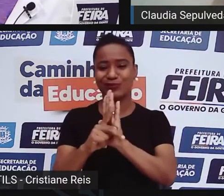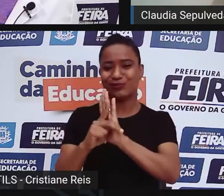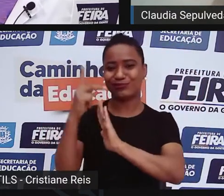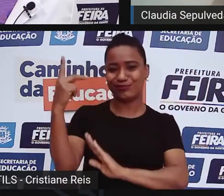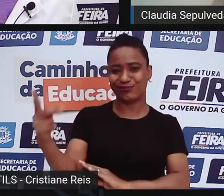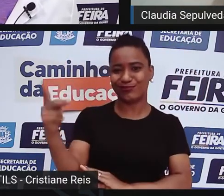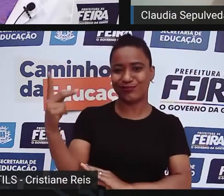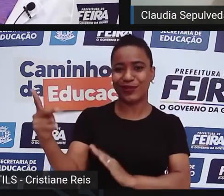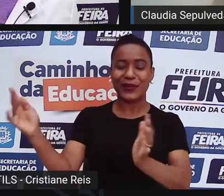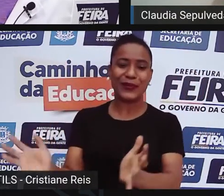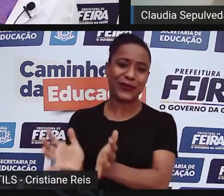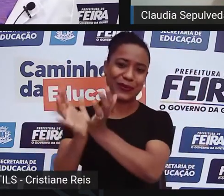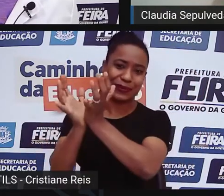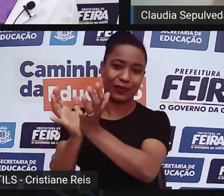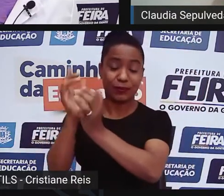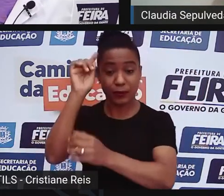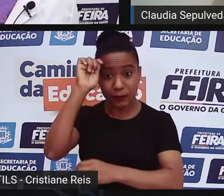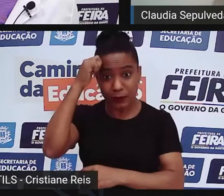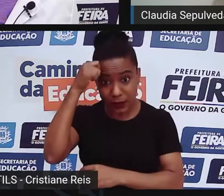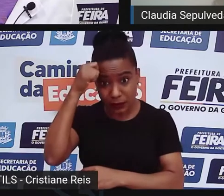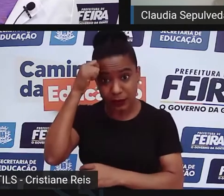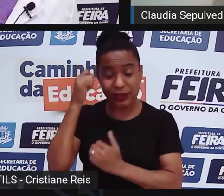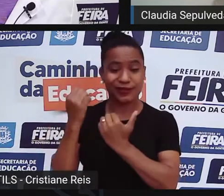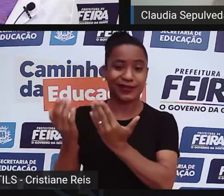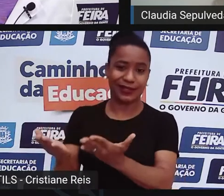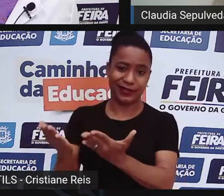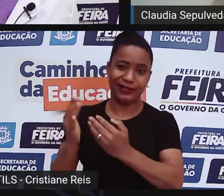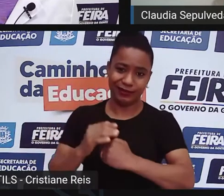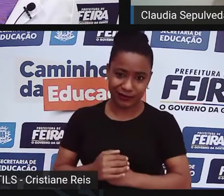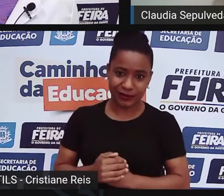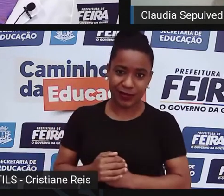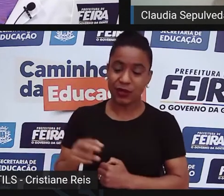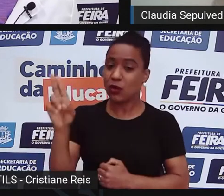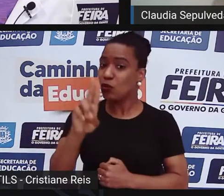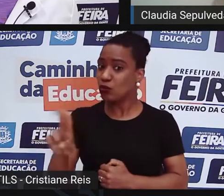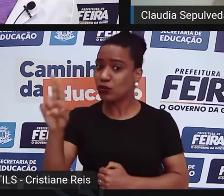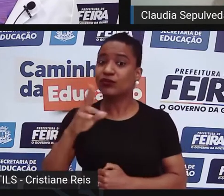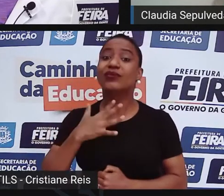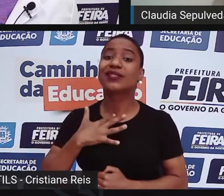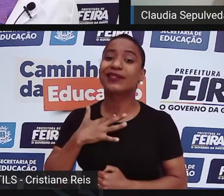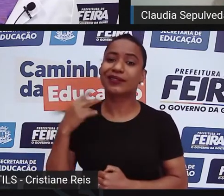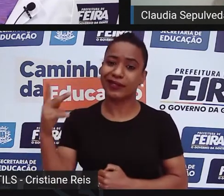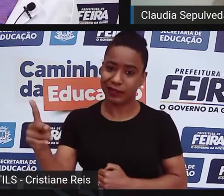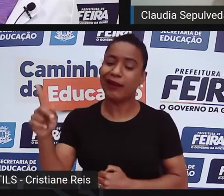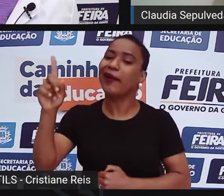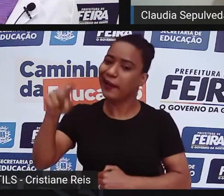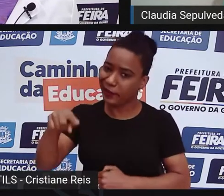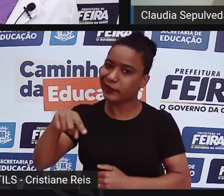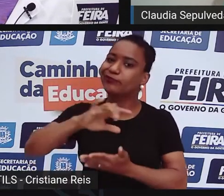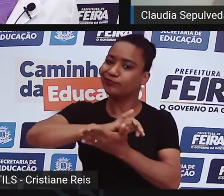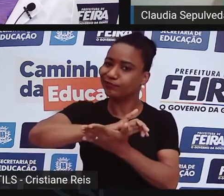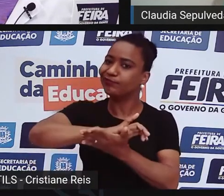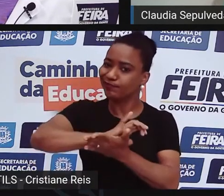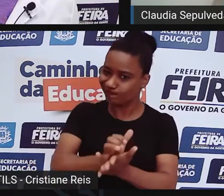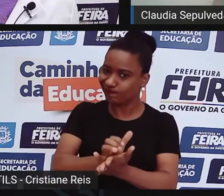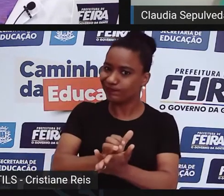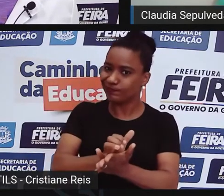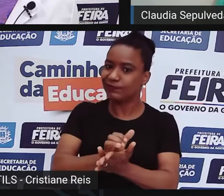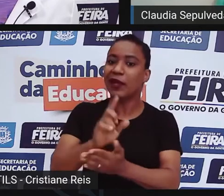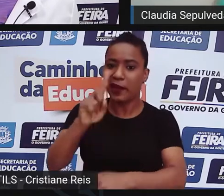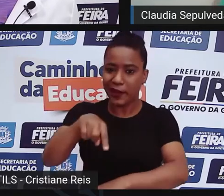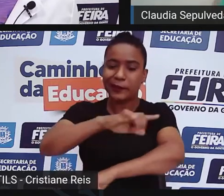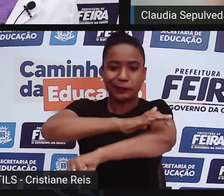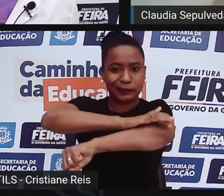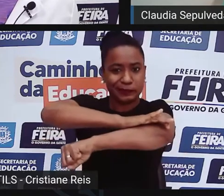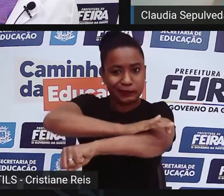for, enfim, né? De um gosto de uso pessoal. Isso, por exemplo, é uma prática desse tipo. Então, isso eu diria que seria o racismo, né?